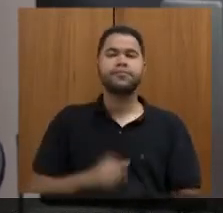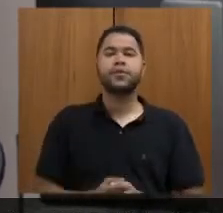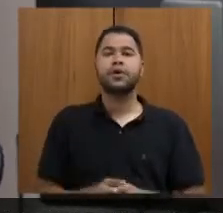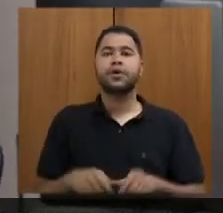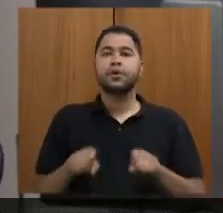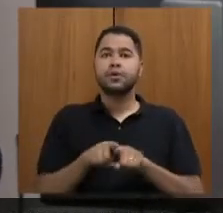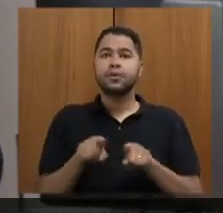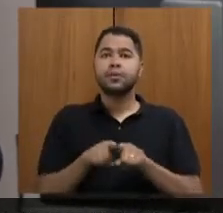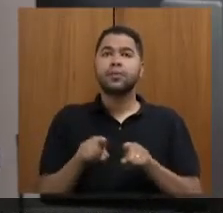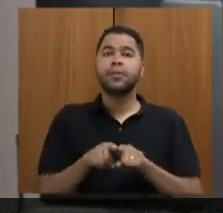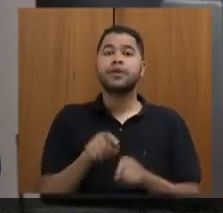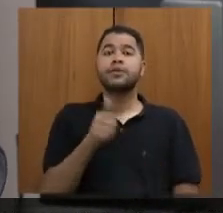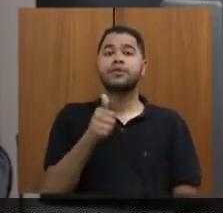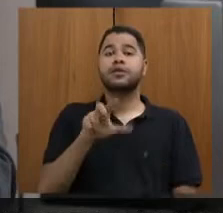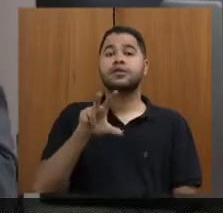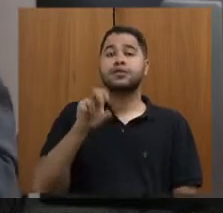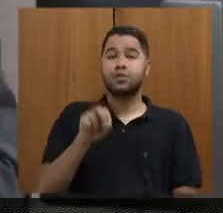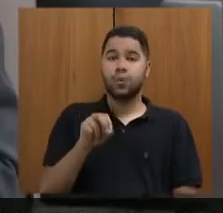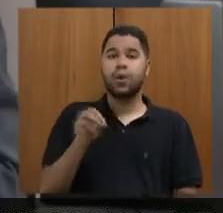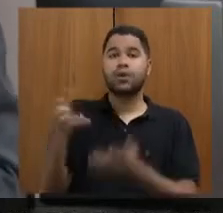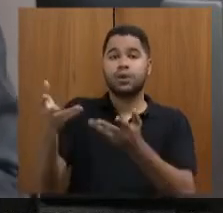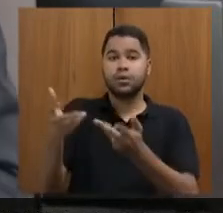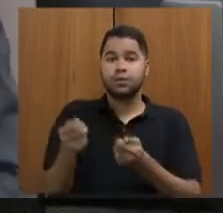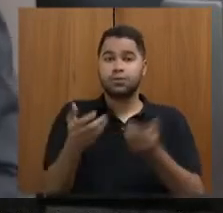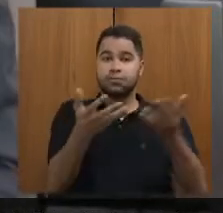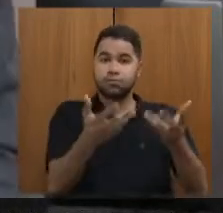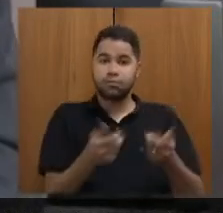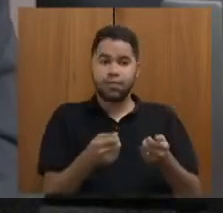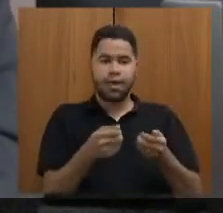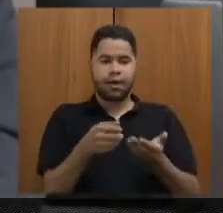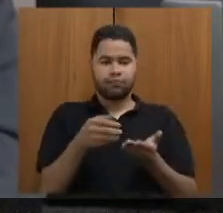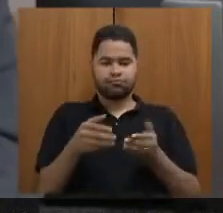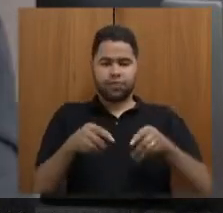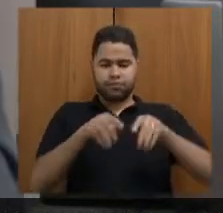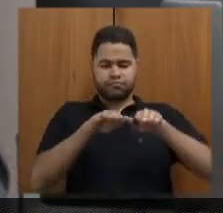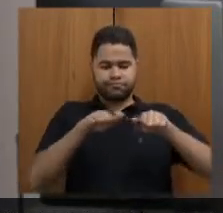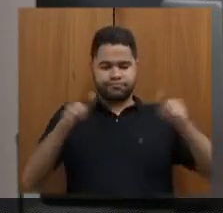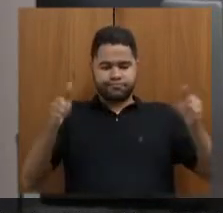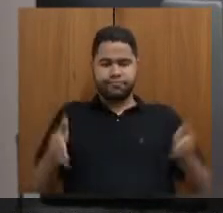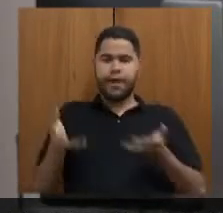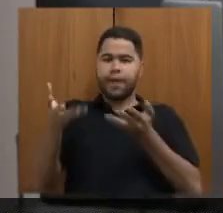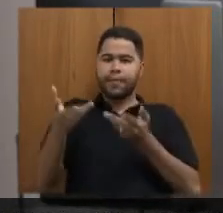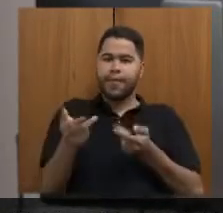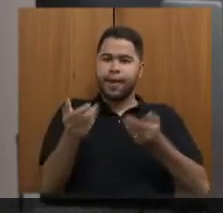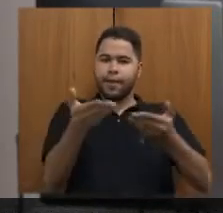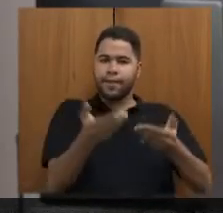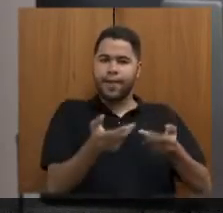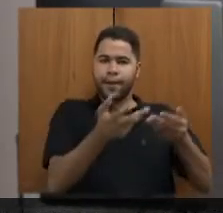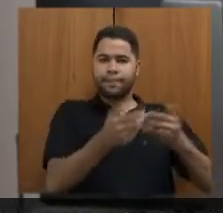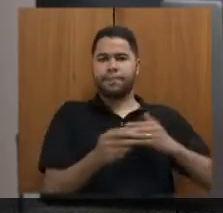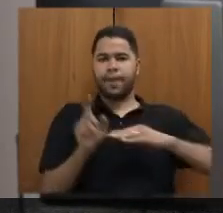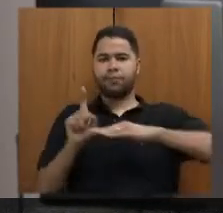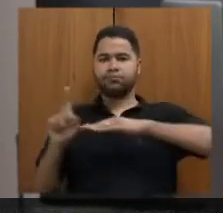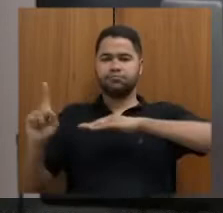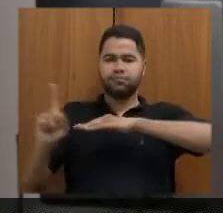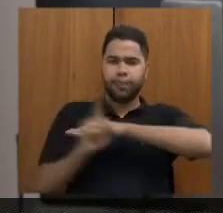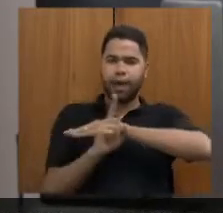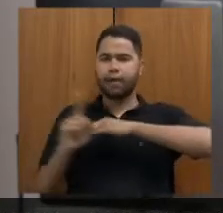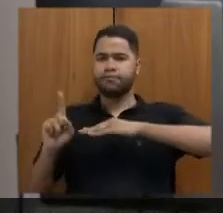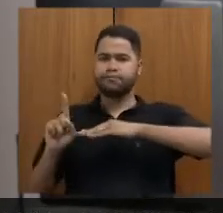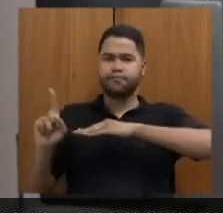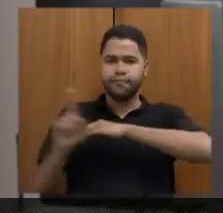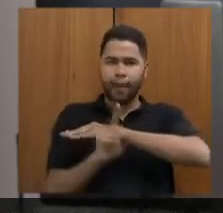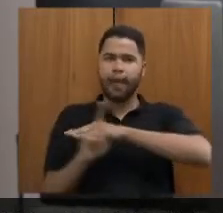Minas Gerais, 150 atendimentos no stand. Nós estivemos também presentes com o stand na Abave. Pode passar?